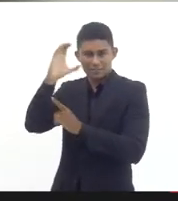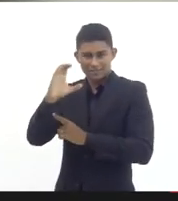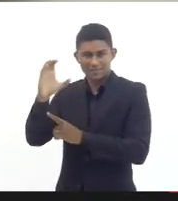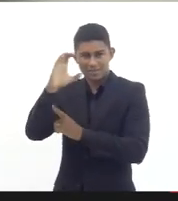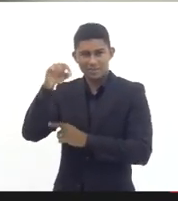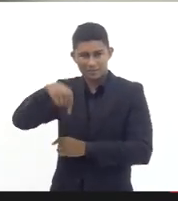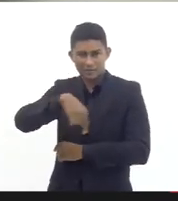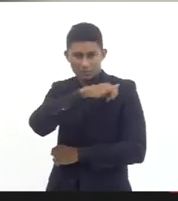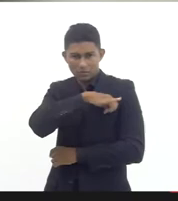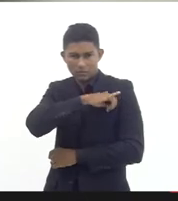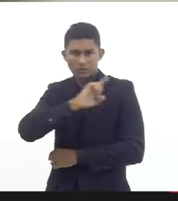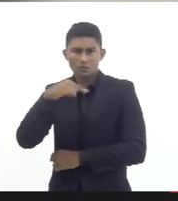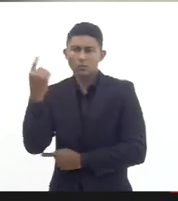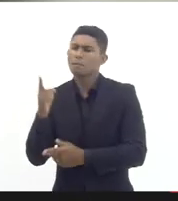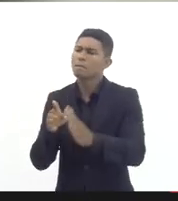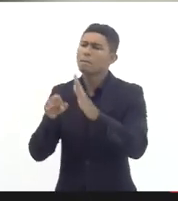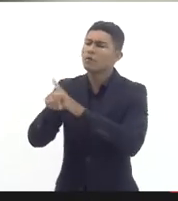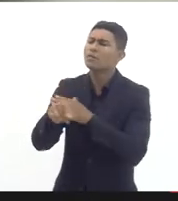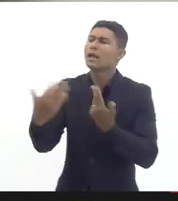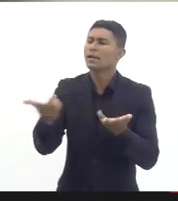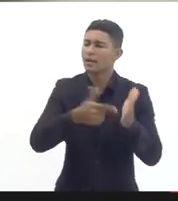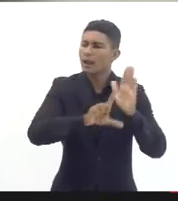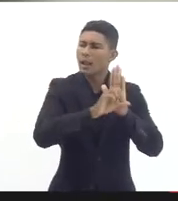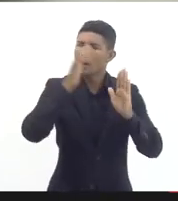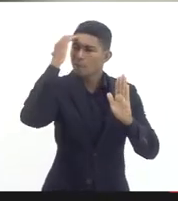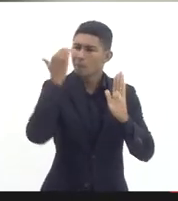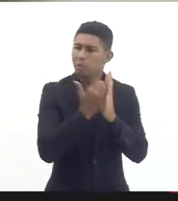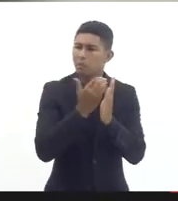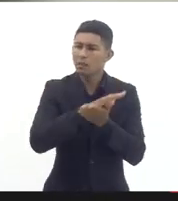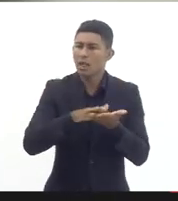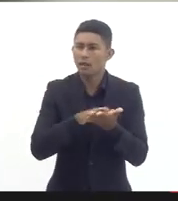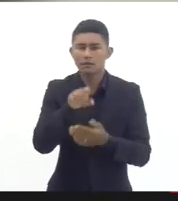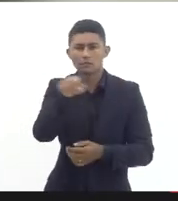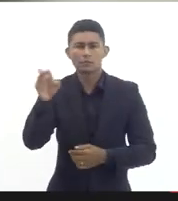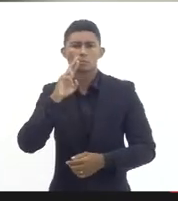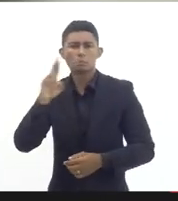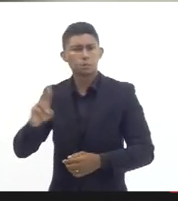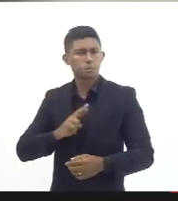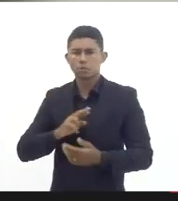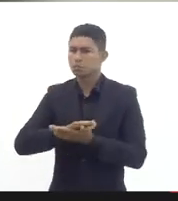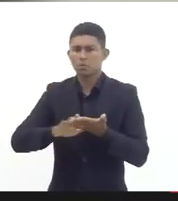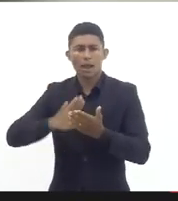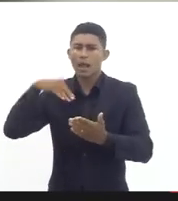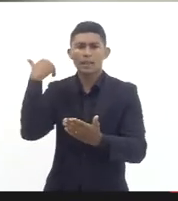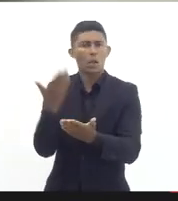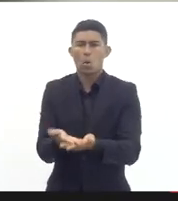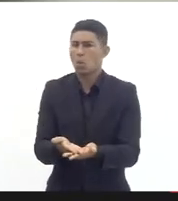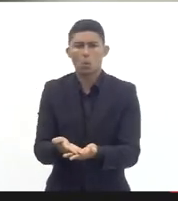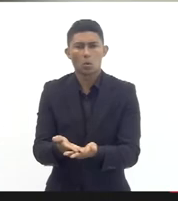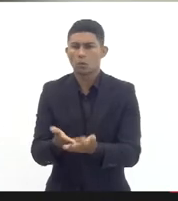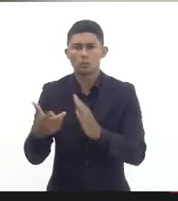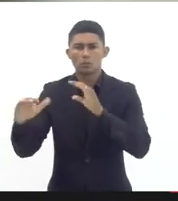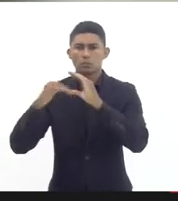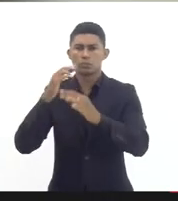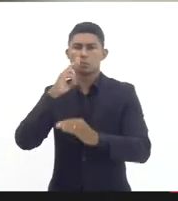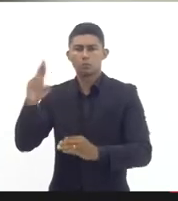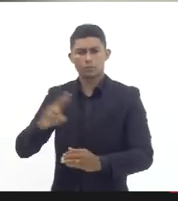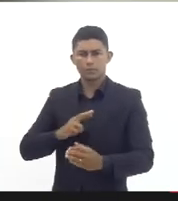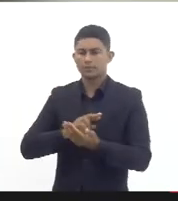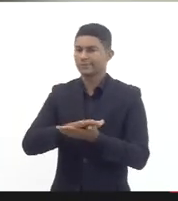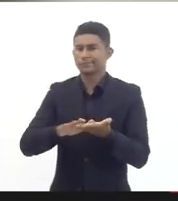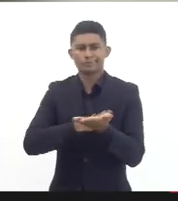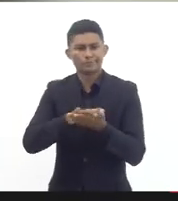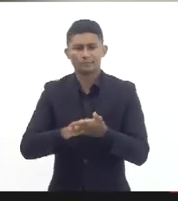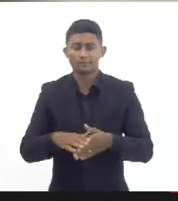acerca do cumprimento dessa lei isso não nos foi respondido até o momento e então estamos